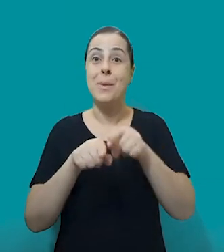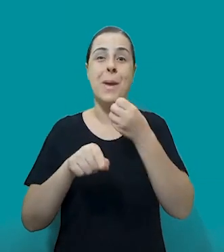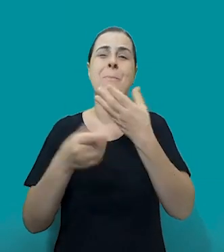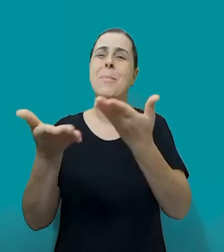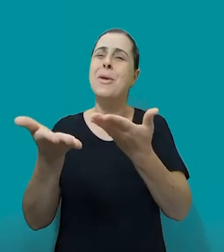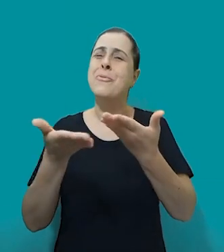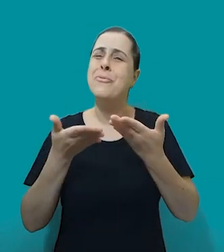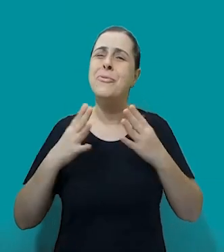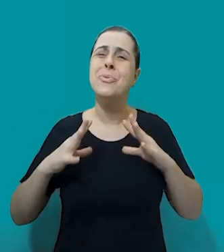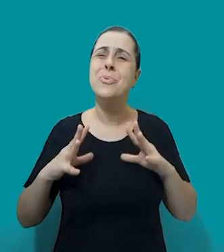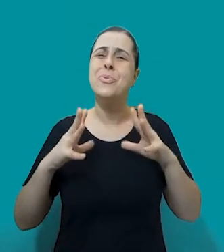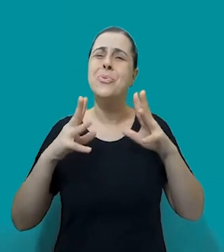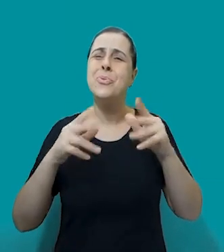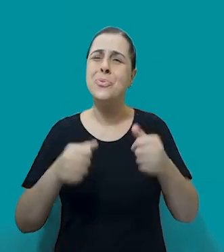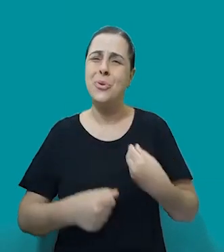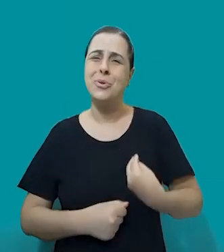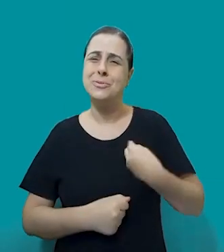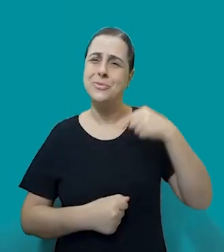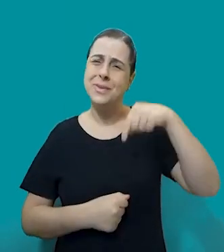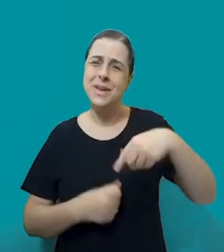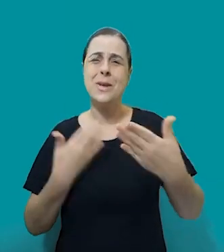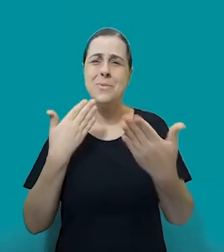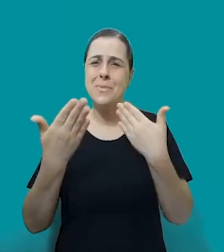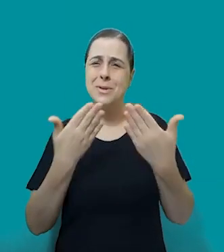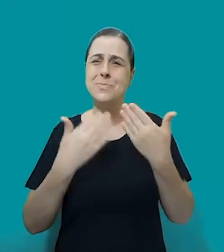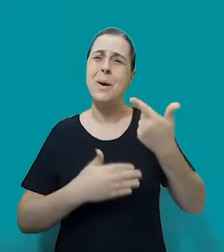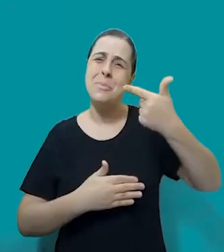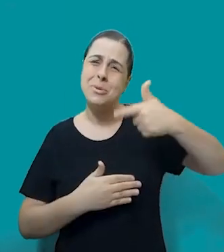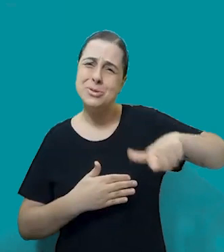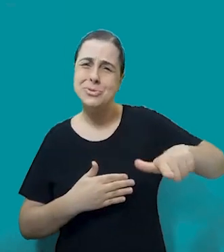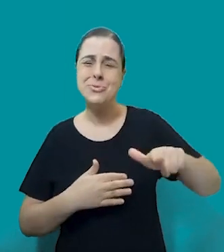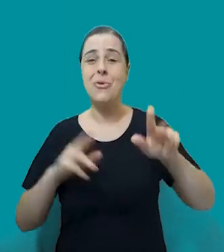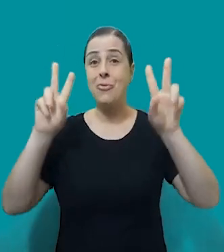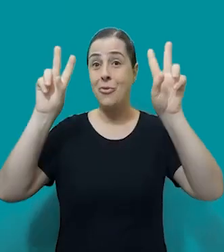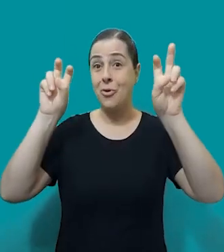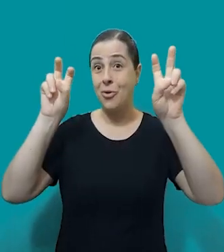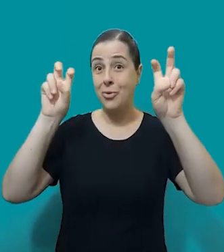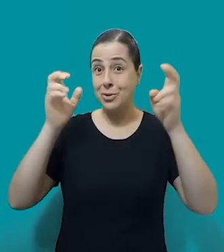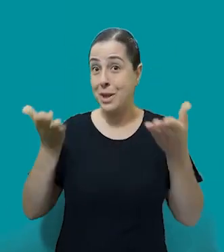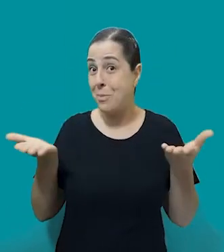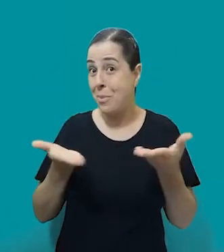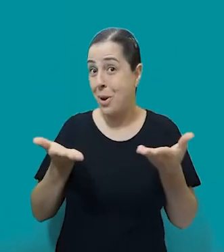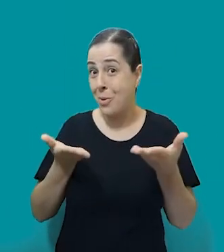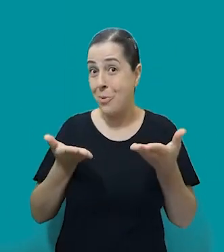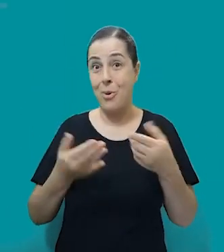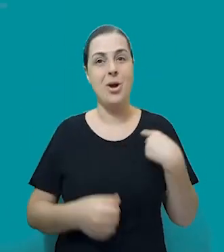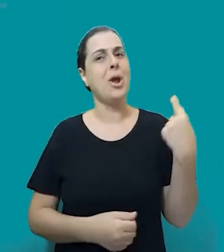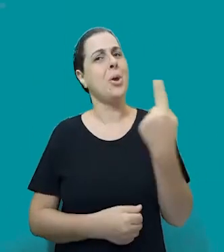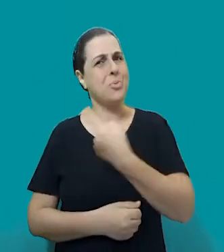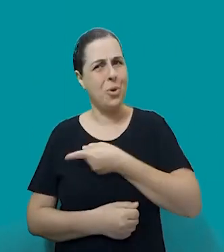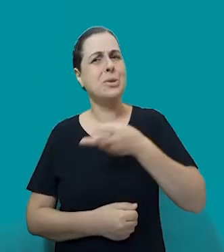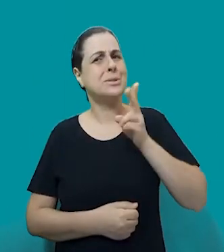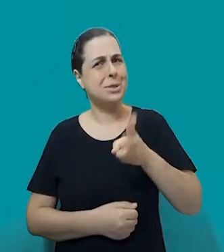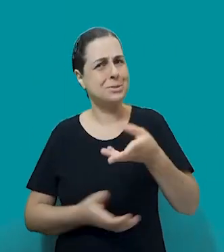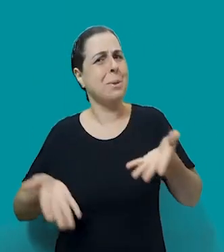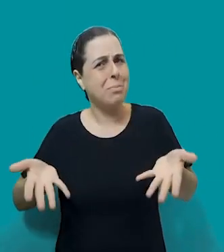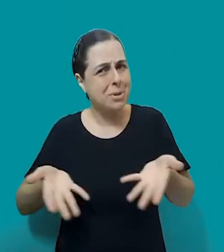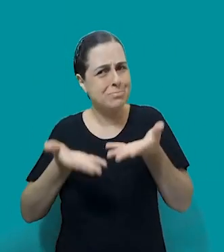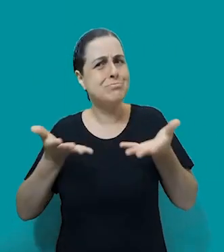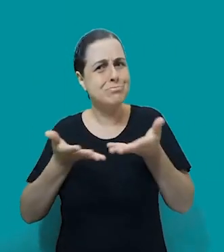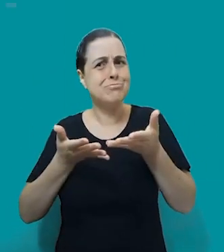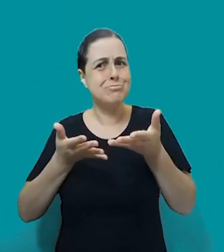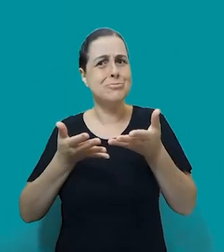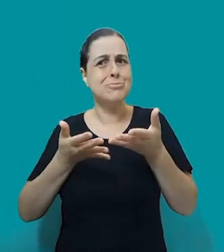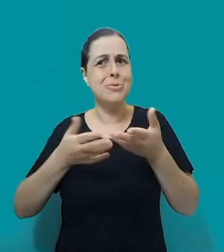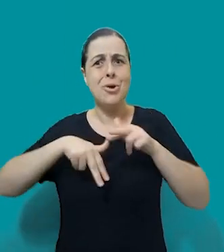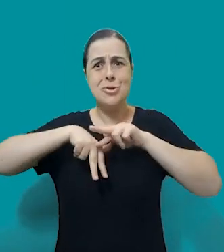-vindas a todos para mais um Bate-Papo, que hoje vai trabalhar uma temática que a gente levanta bastante bandeira,